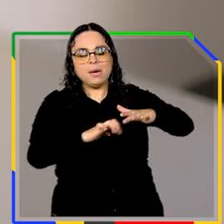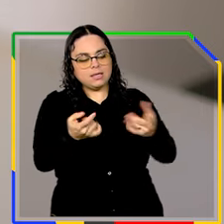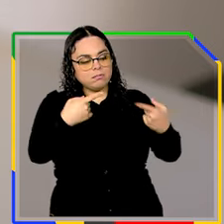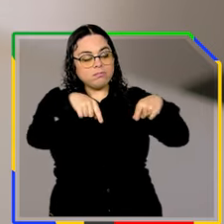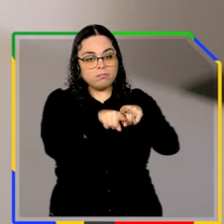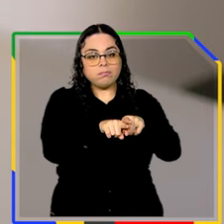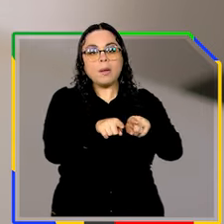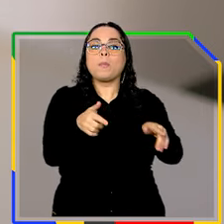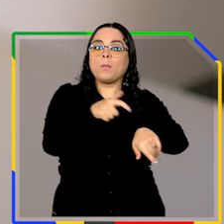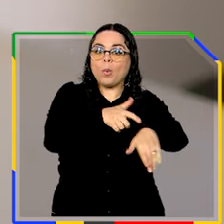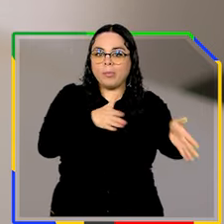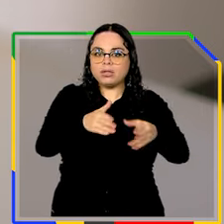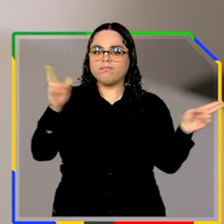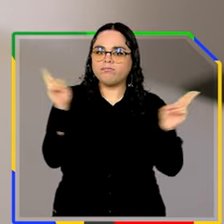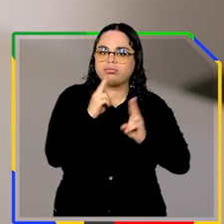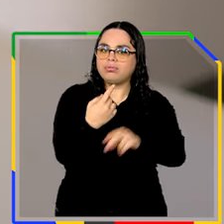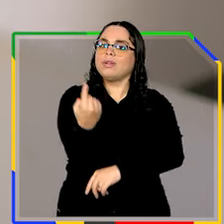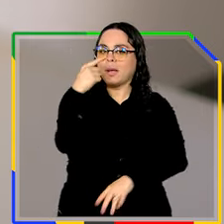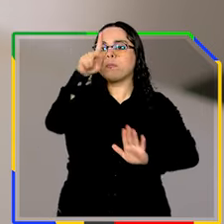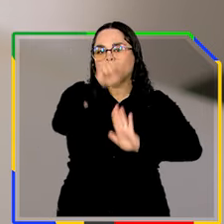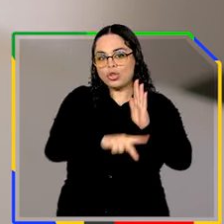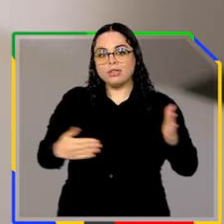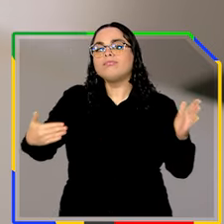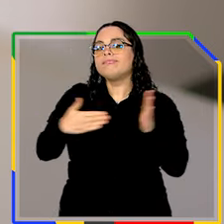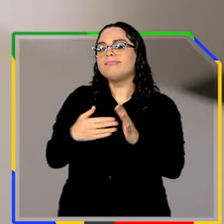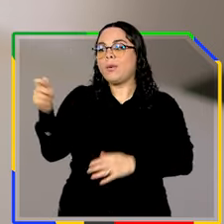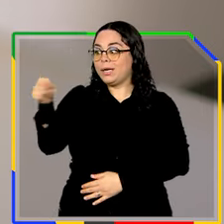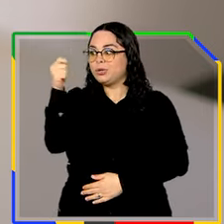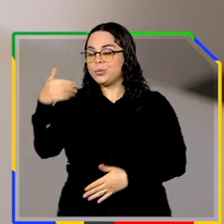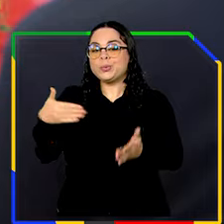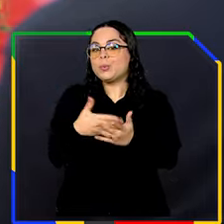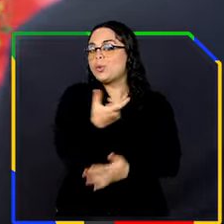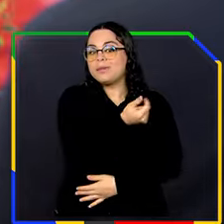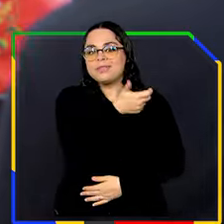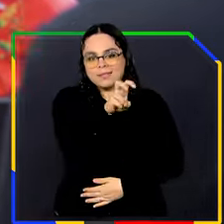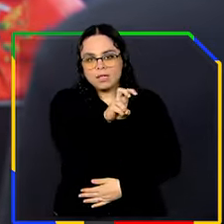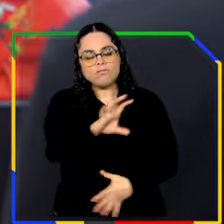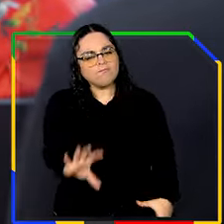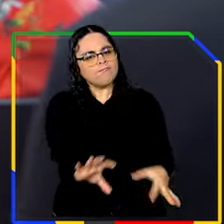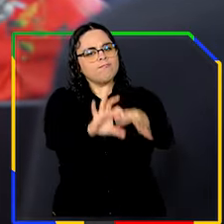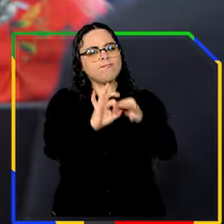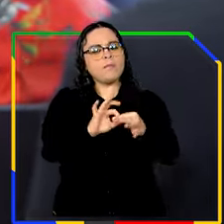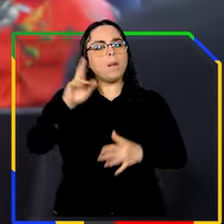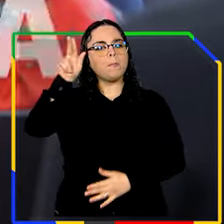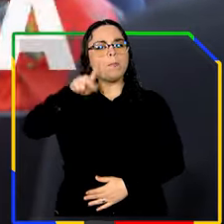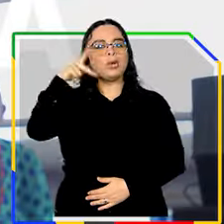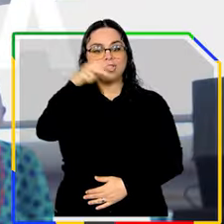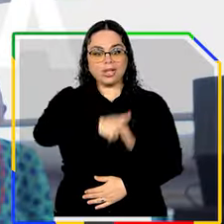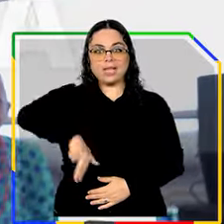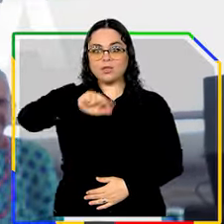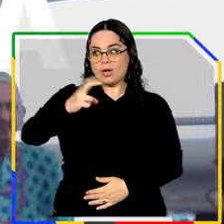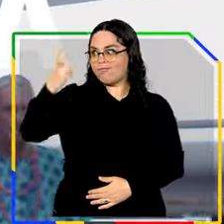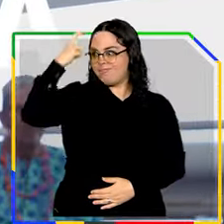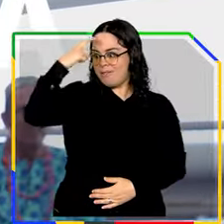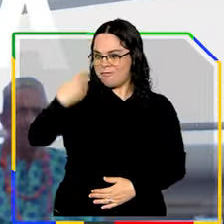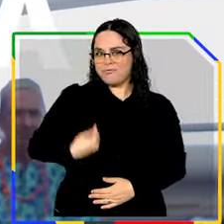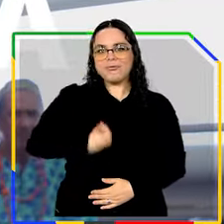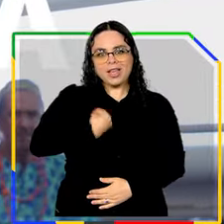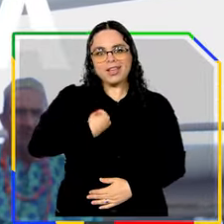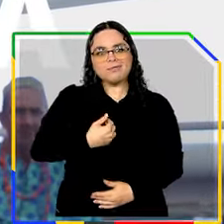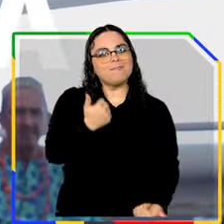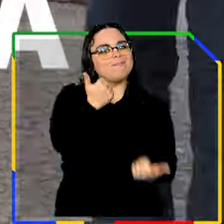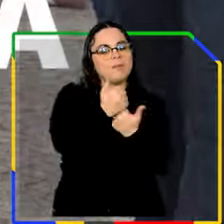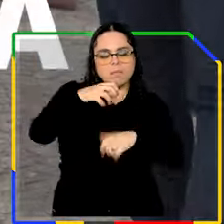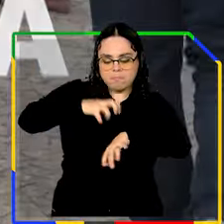uma ação emergencial para projetos do Estado até 2025. Retomamos a política nacional Cultura Viva, que